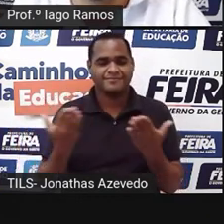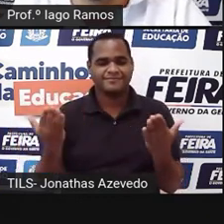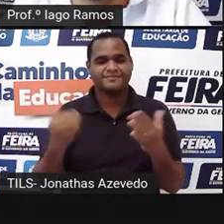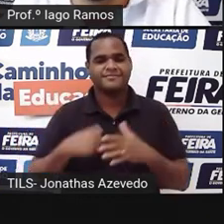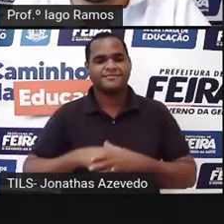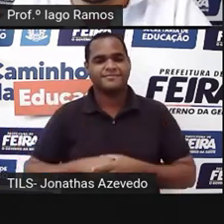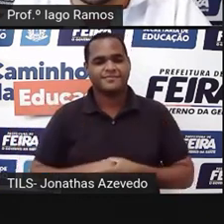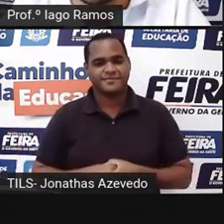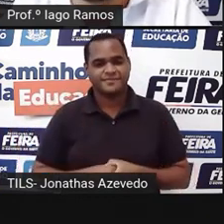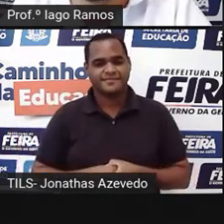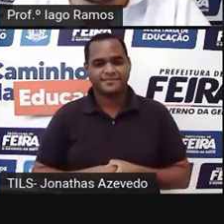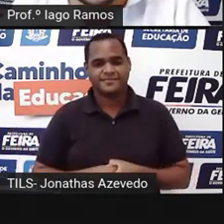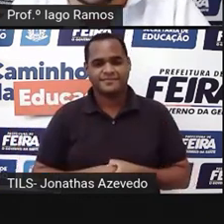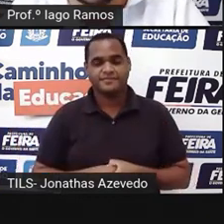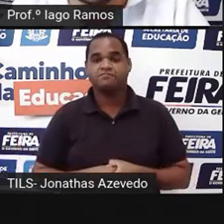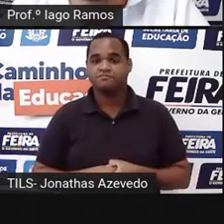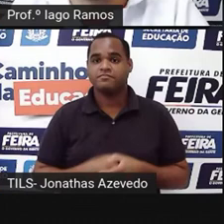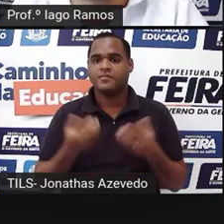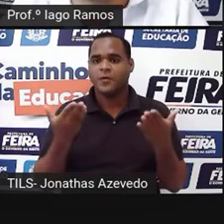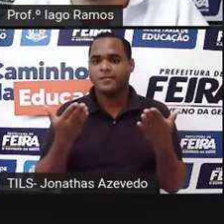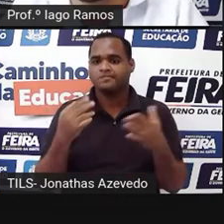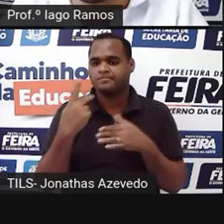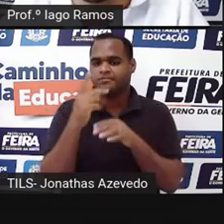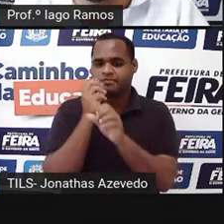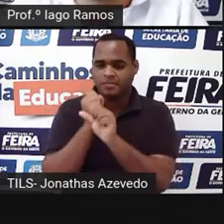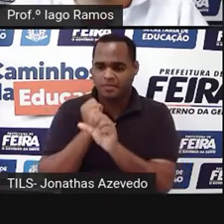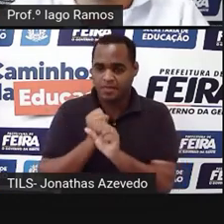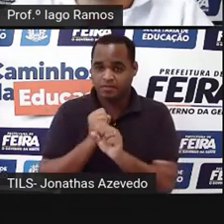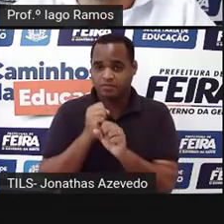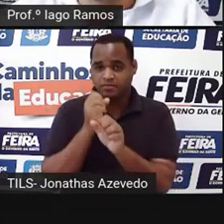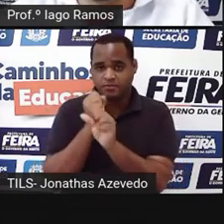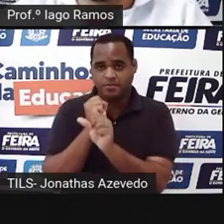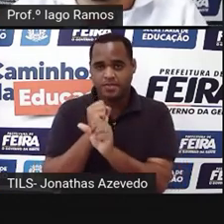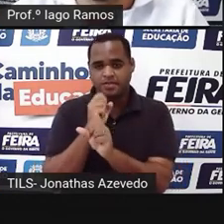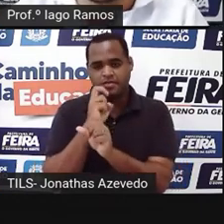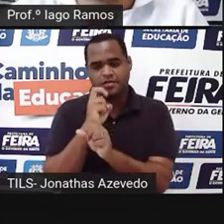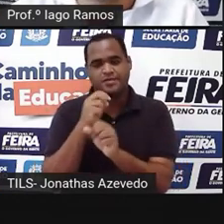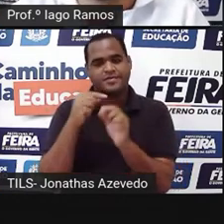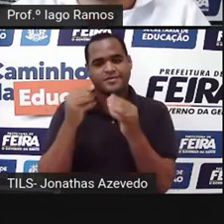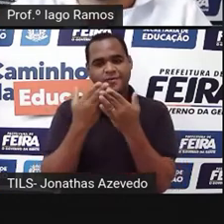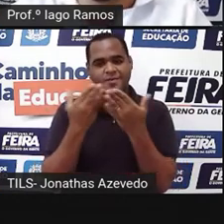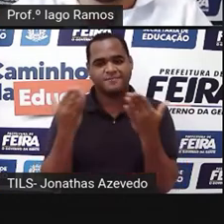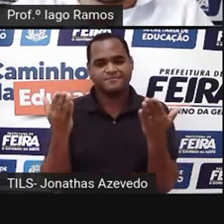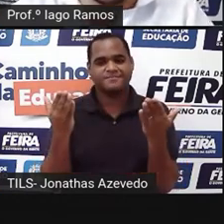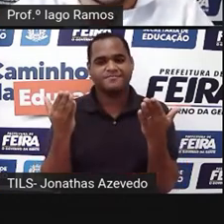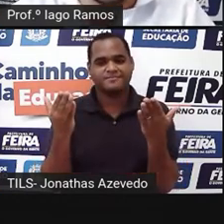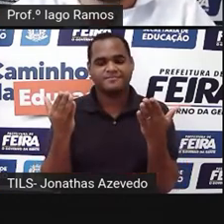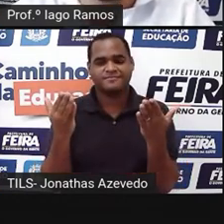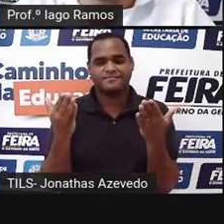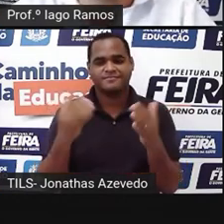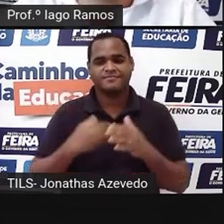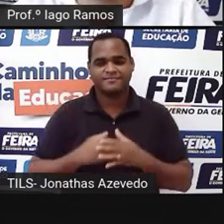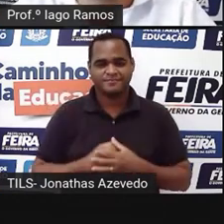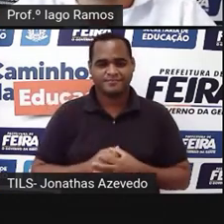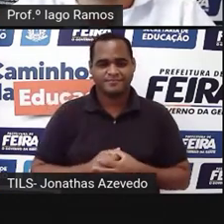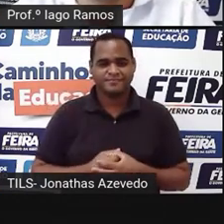900, tá bom? Aí agora tem que fazer essa soma de 5.184 com 900,